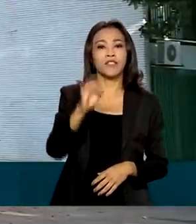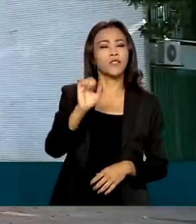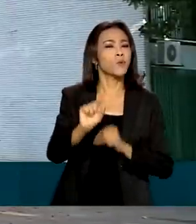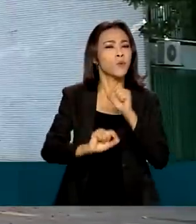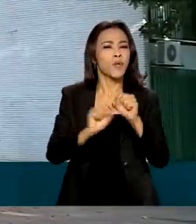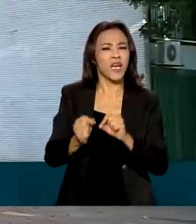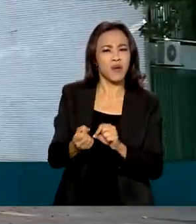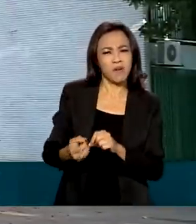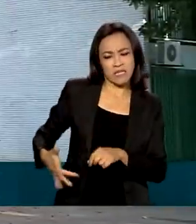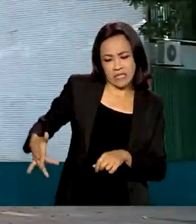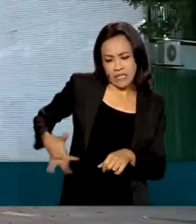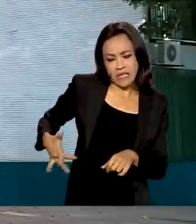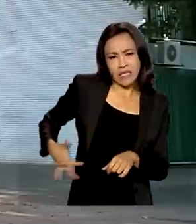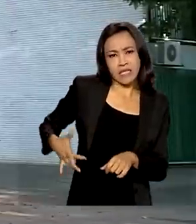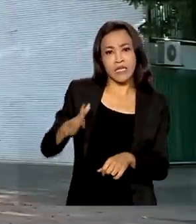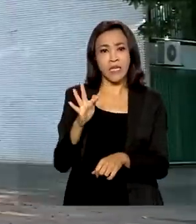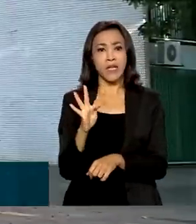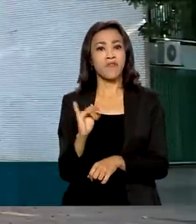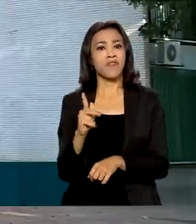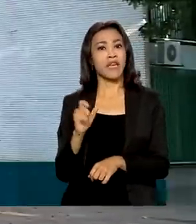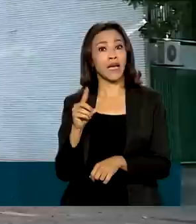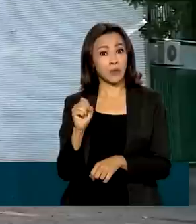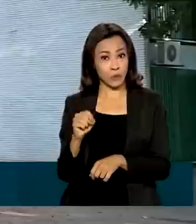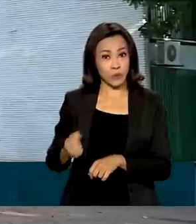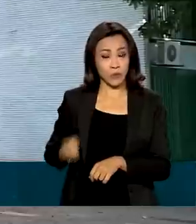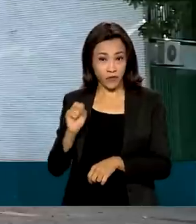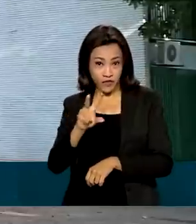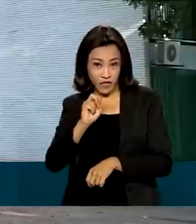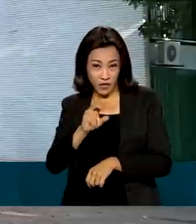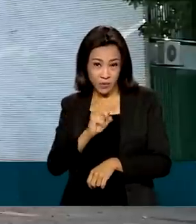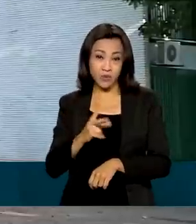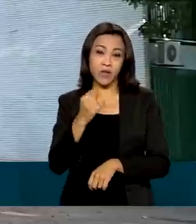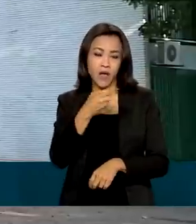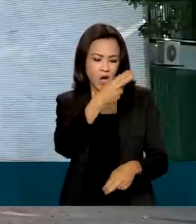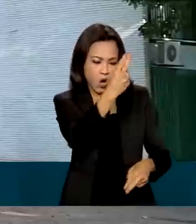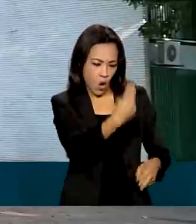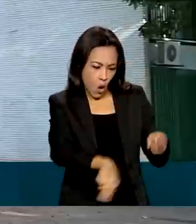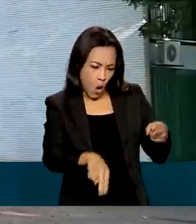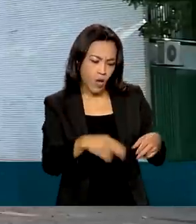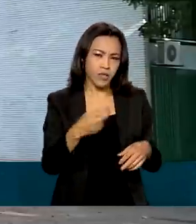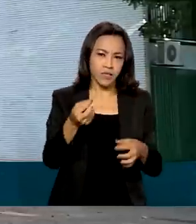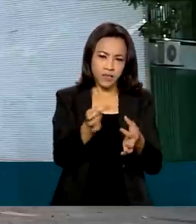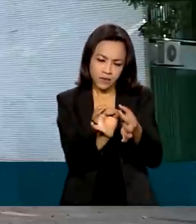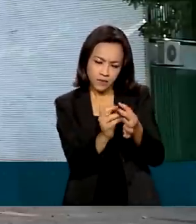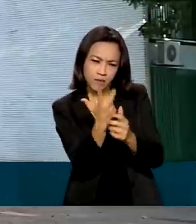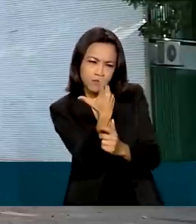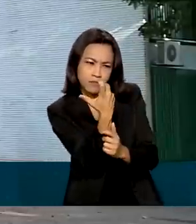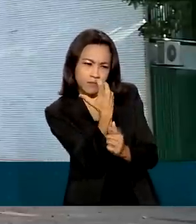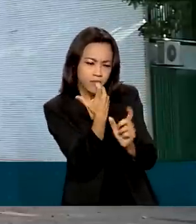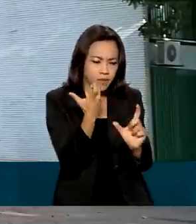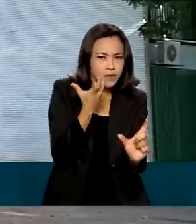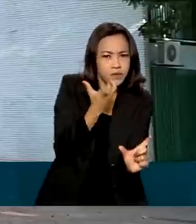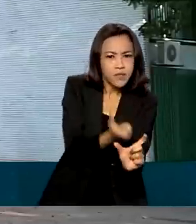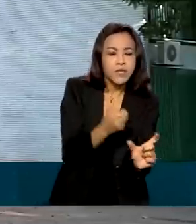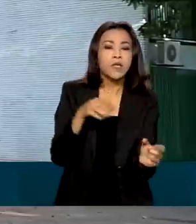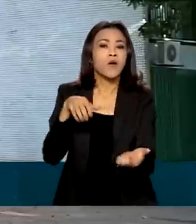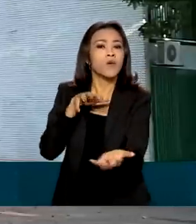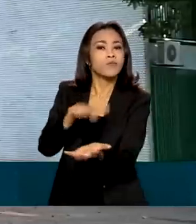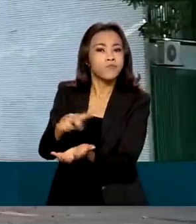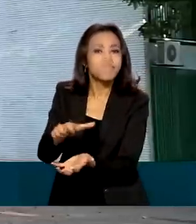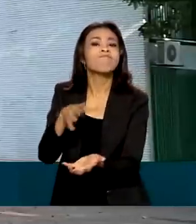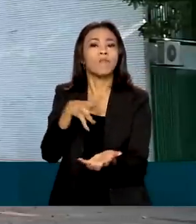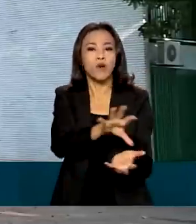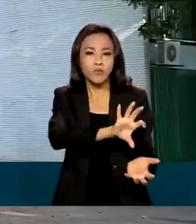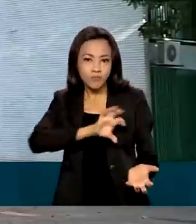geralmente causada por vírus e transmitida por objetos cortantes como seringas e por relações sexuais. Também